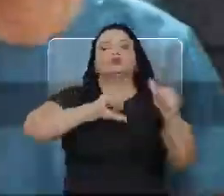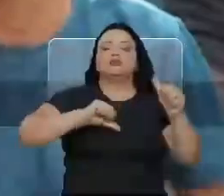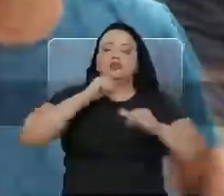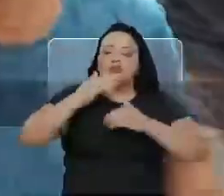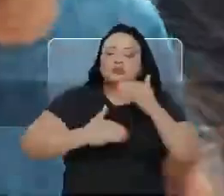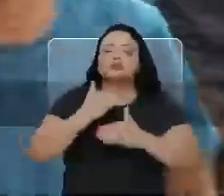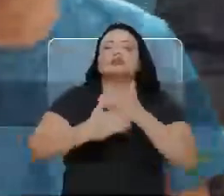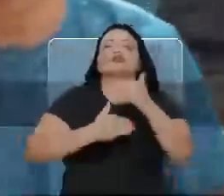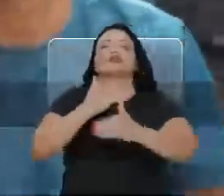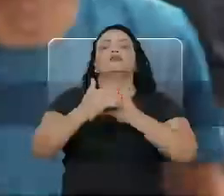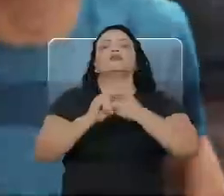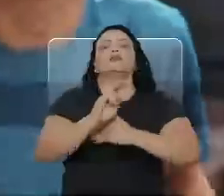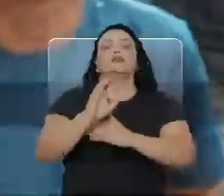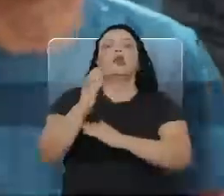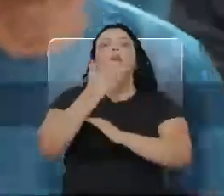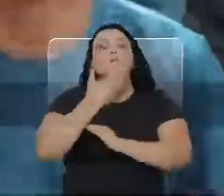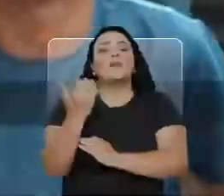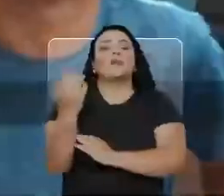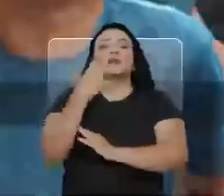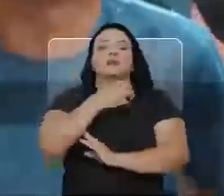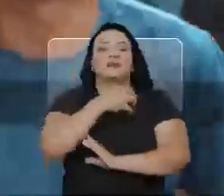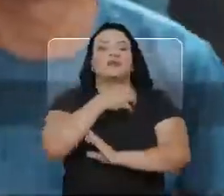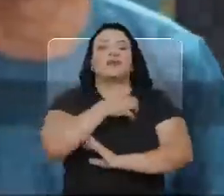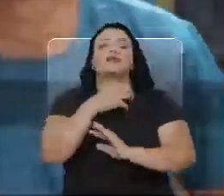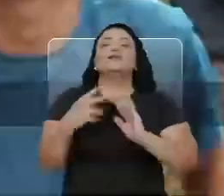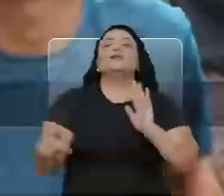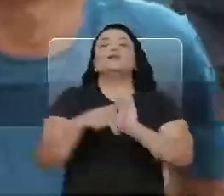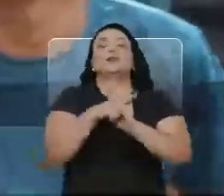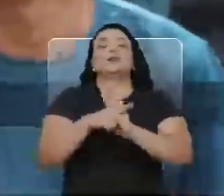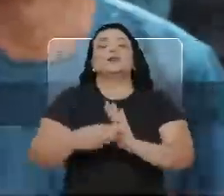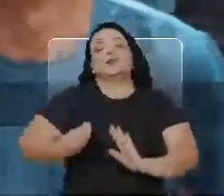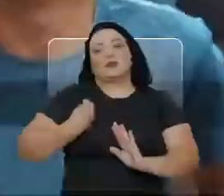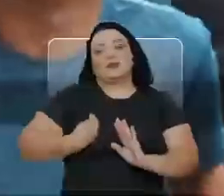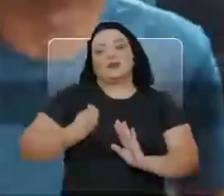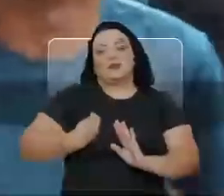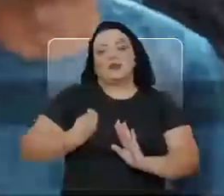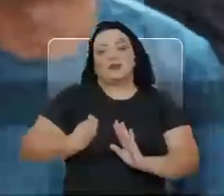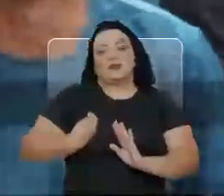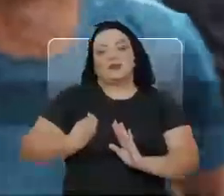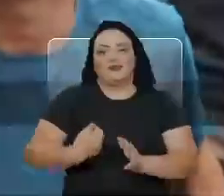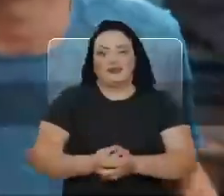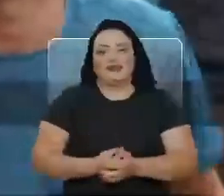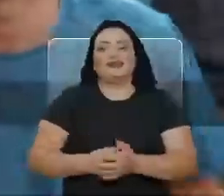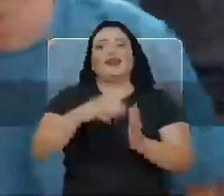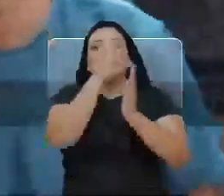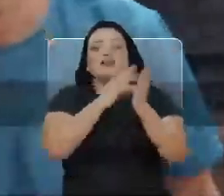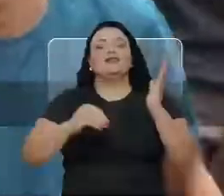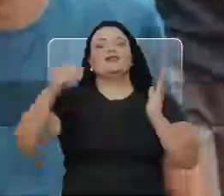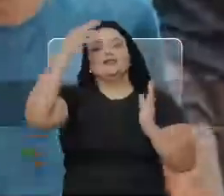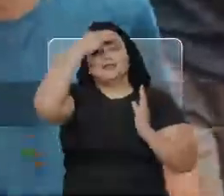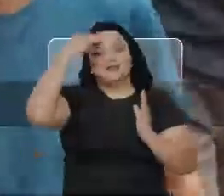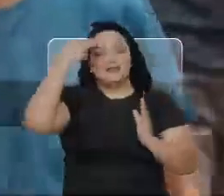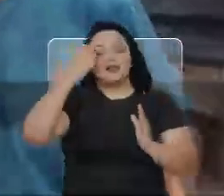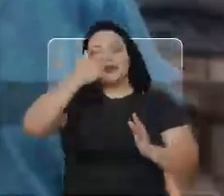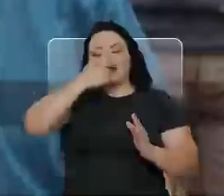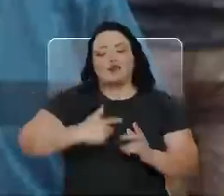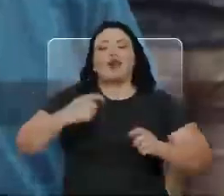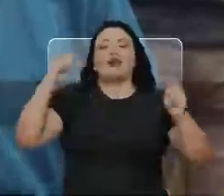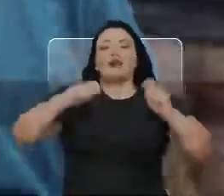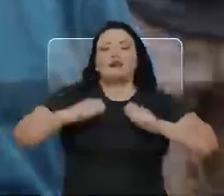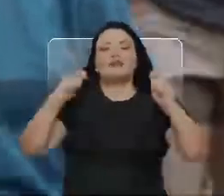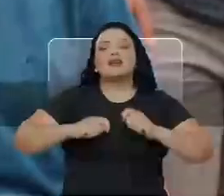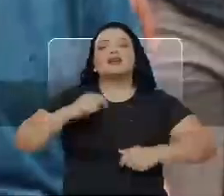revolucionamos e fizemos de conquista a melhor cidade da Bahia para se viver. E é com o exemplo de Erzeng, com a minha